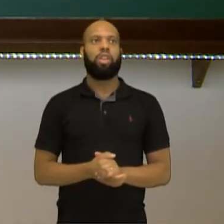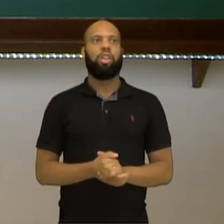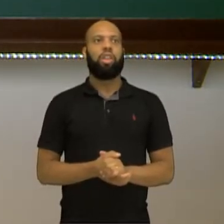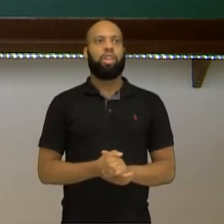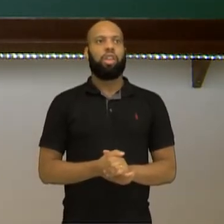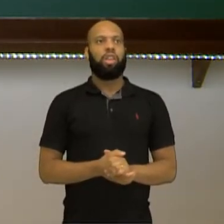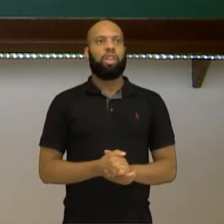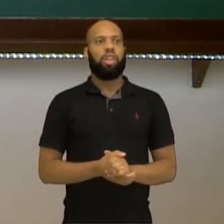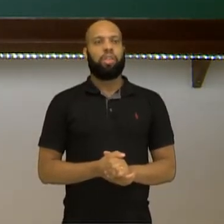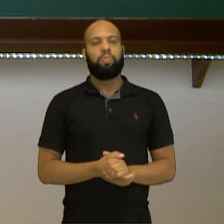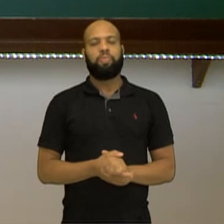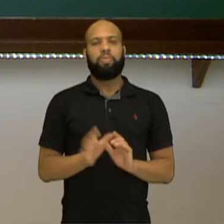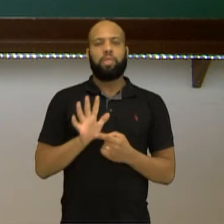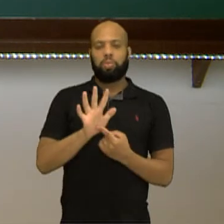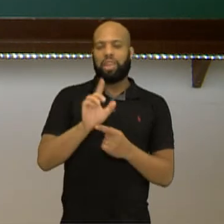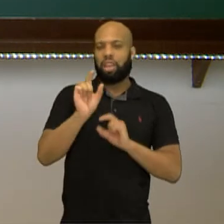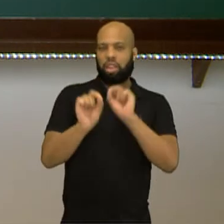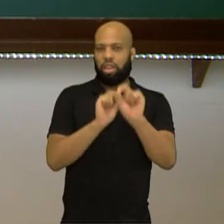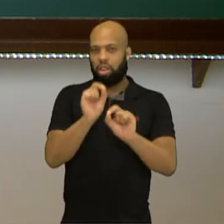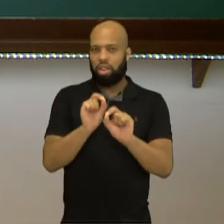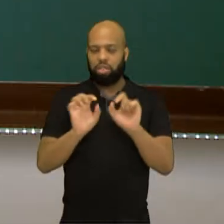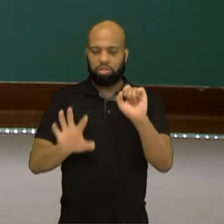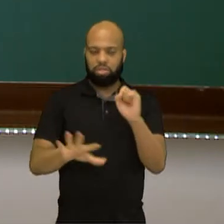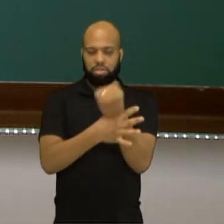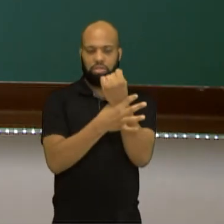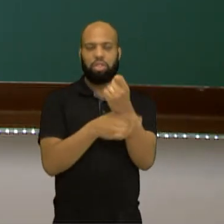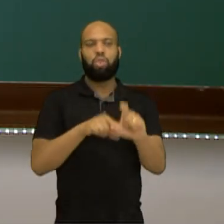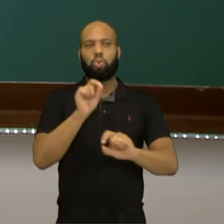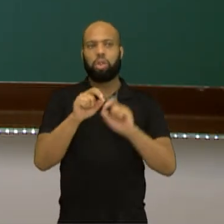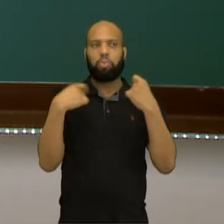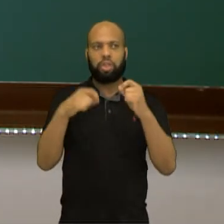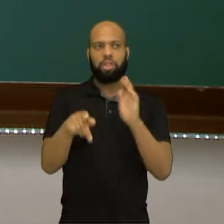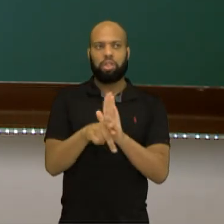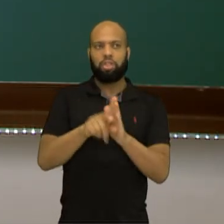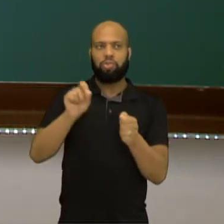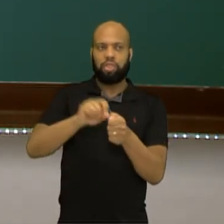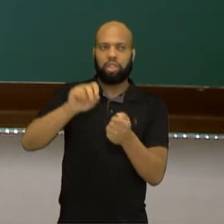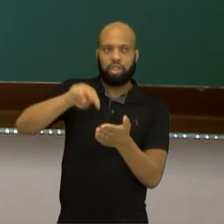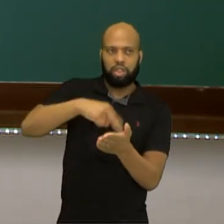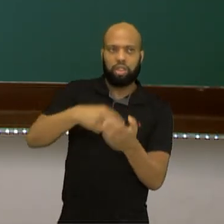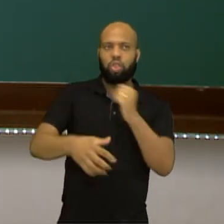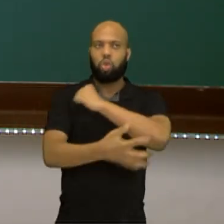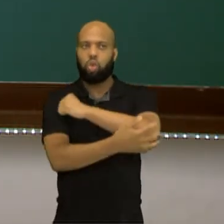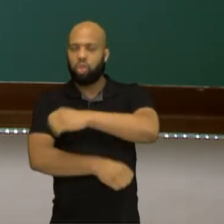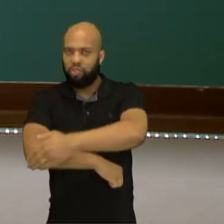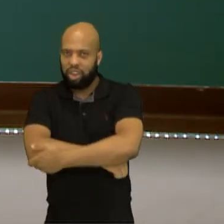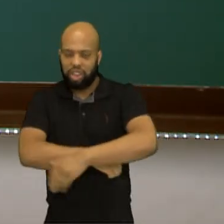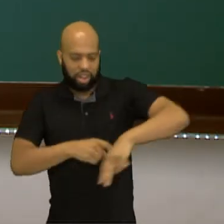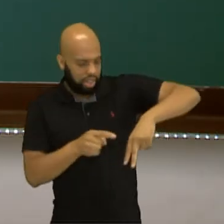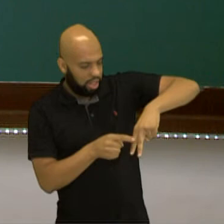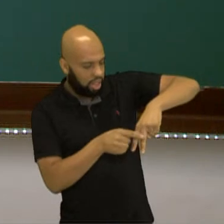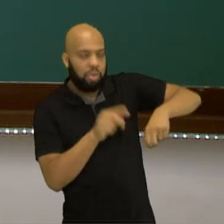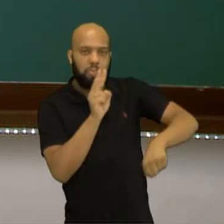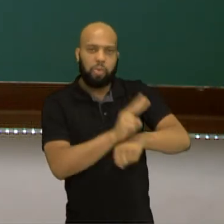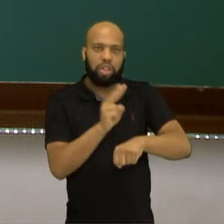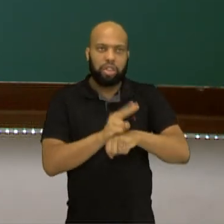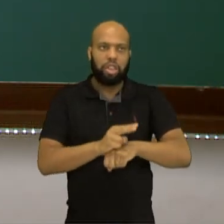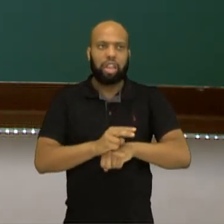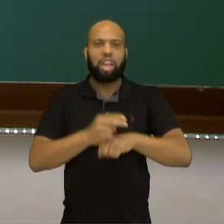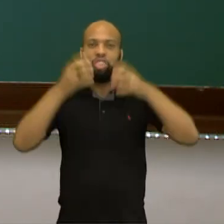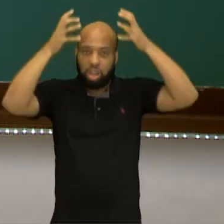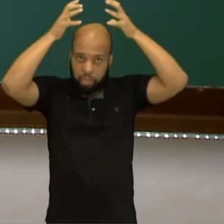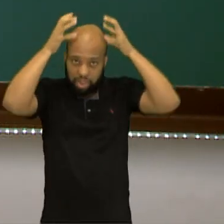Vamos falar também sobre a segurança. O que eu preciso para praticar o skate? Cotoveleira, joelheira, capacete,